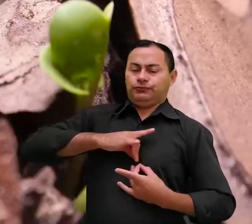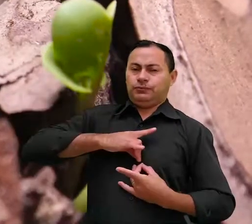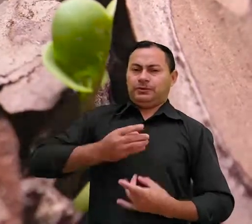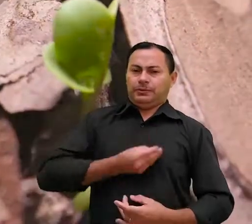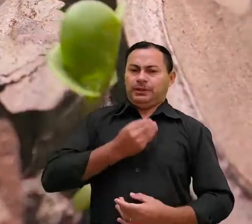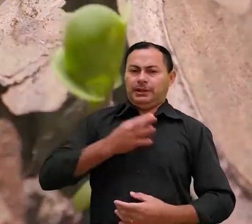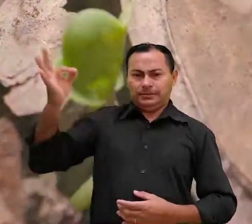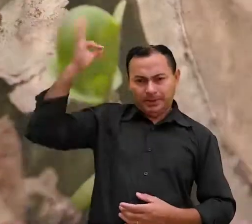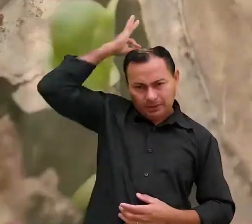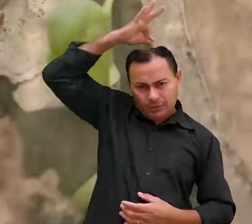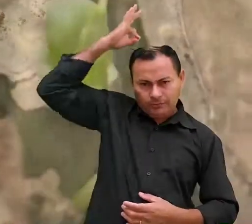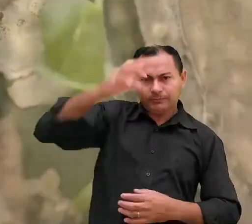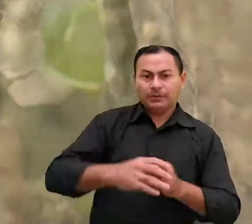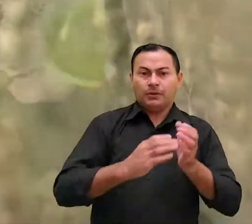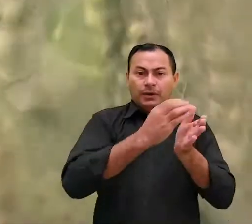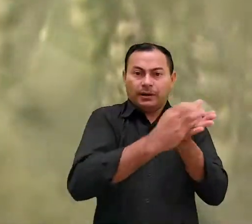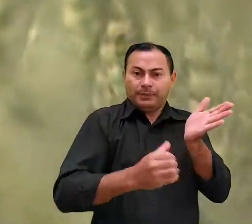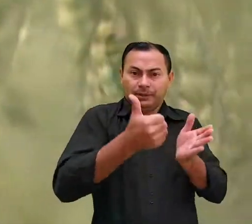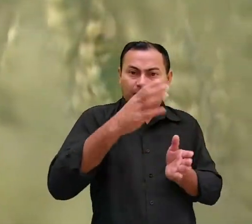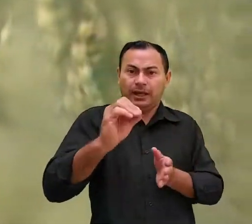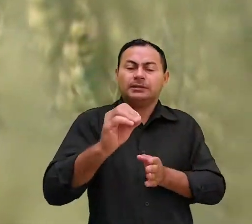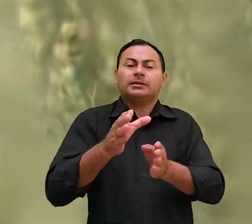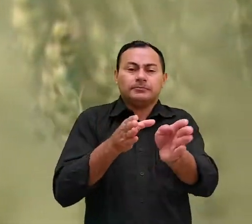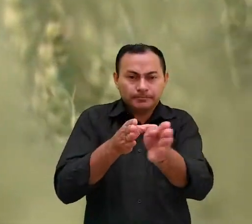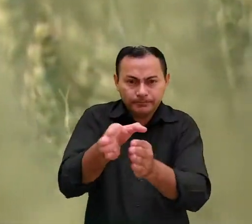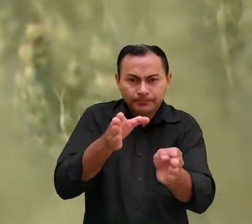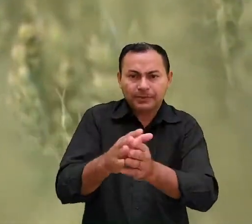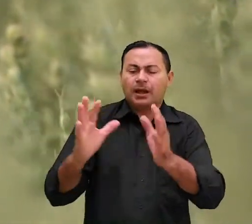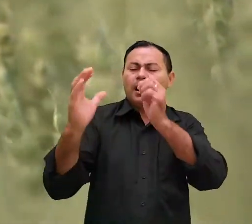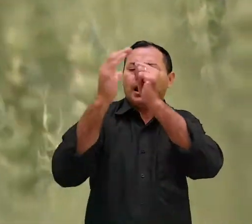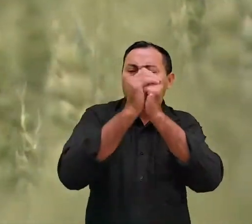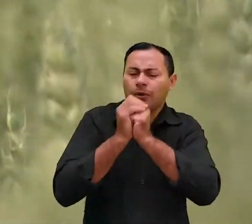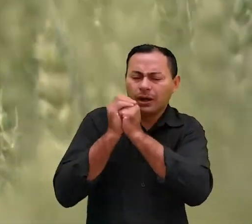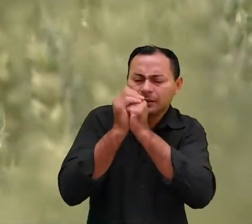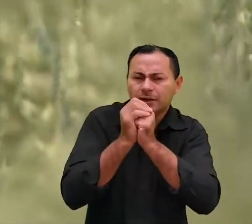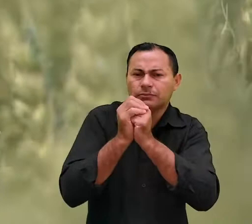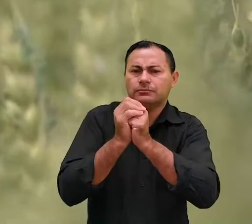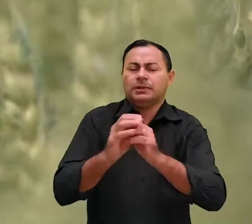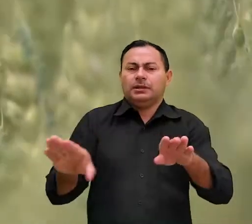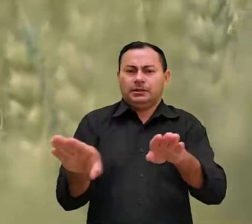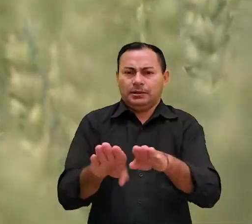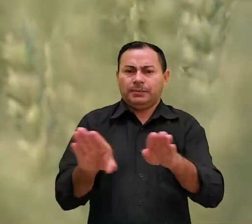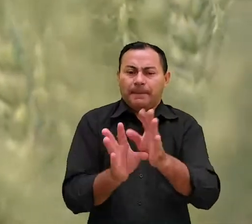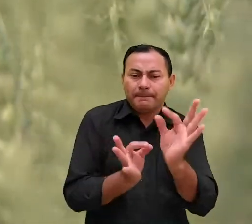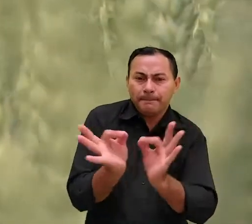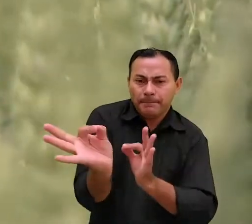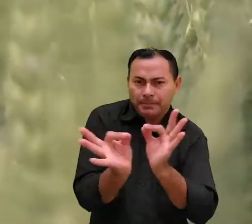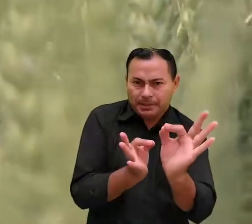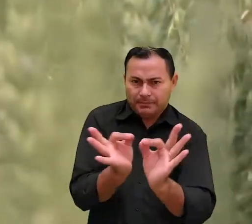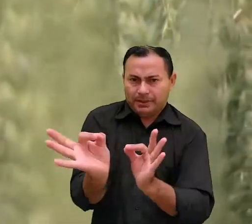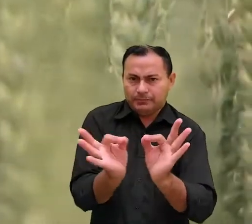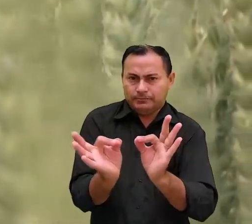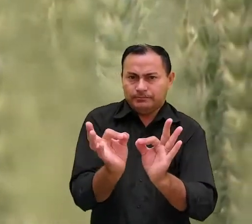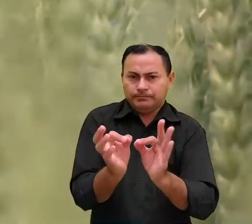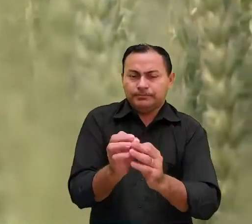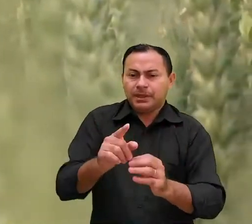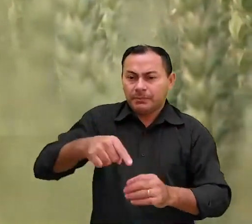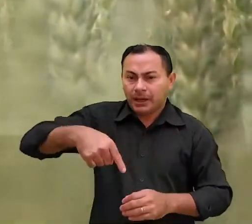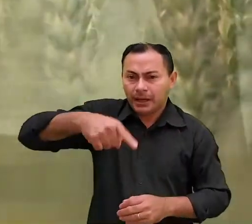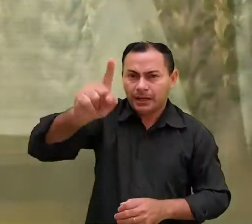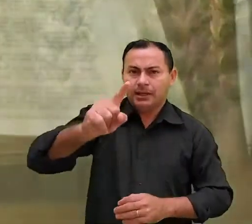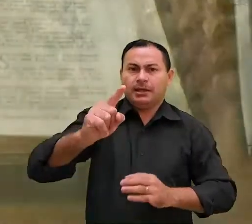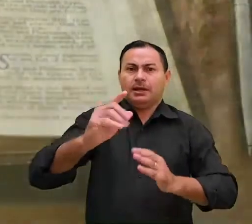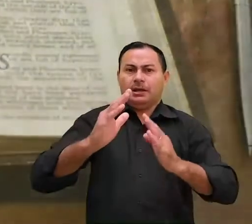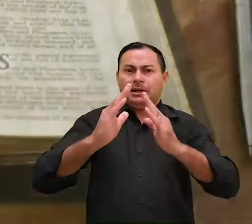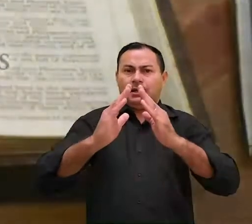No capítulo 10, encontramos exortações a respeito da adoração e da preparação para ir